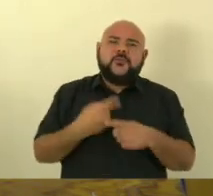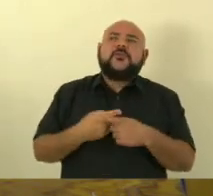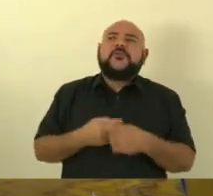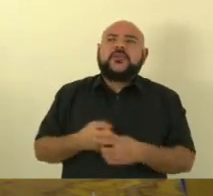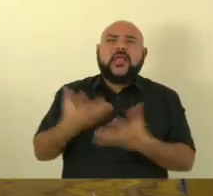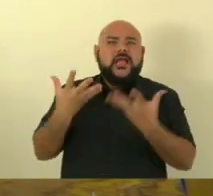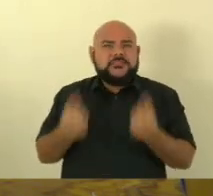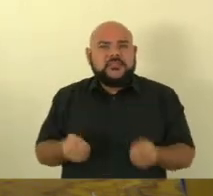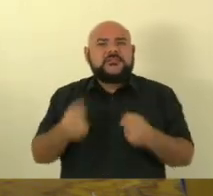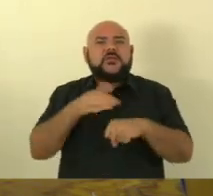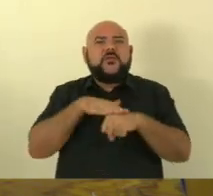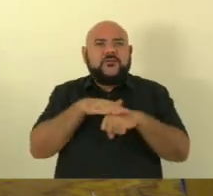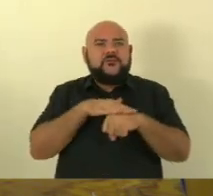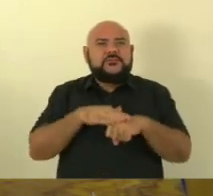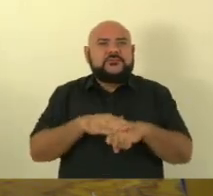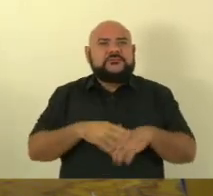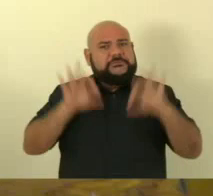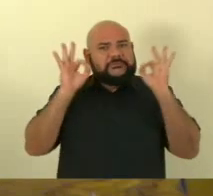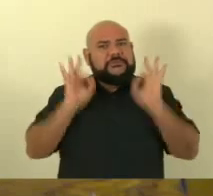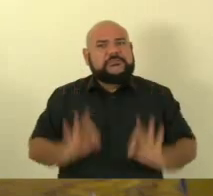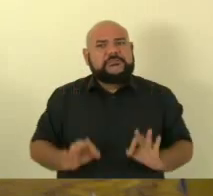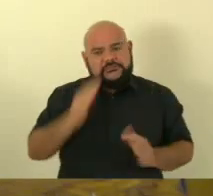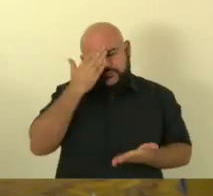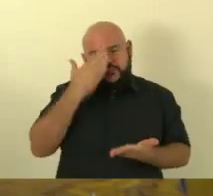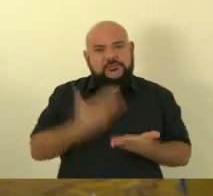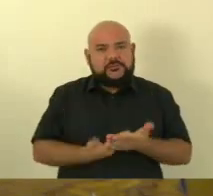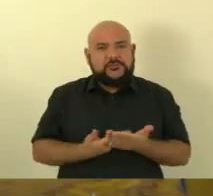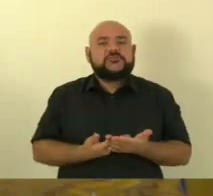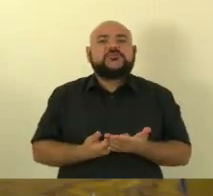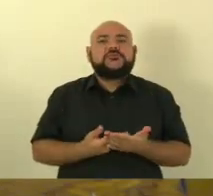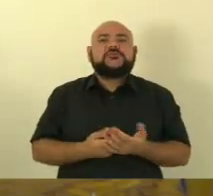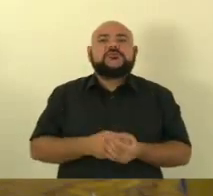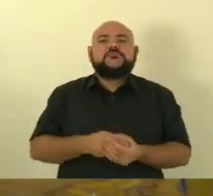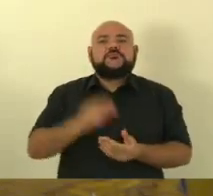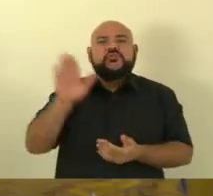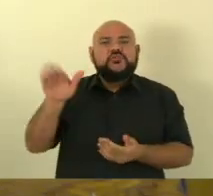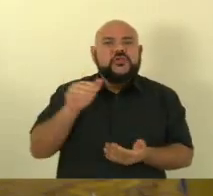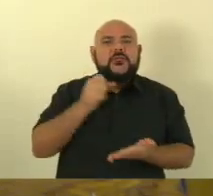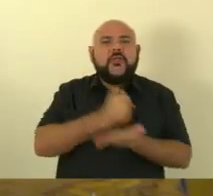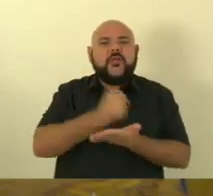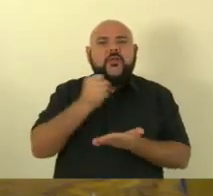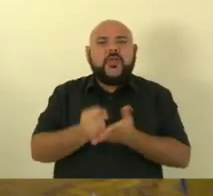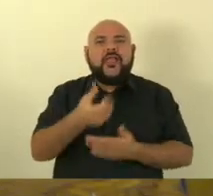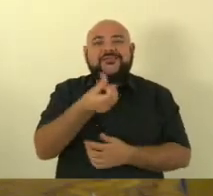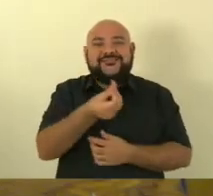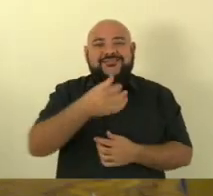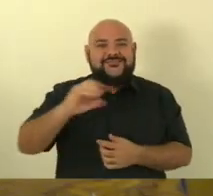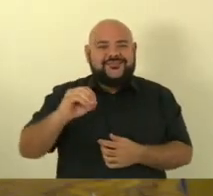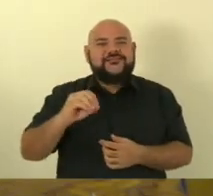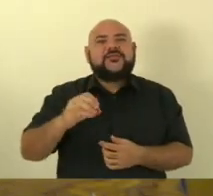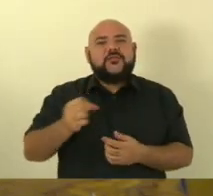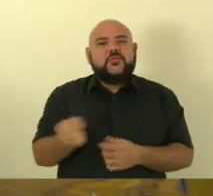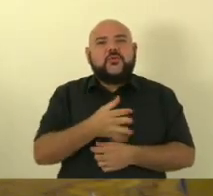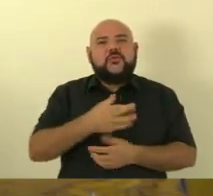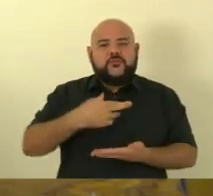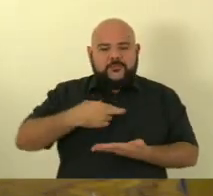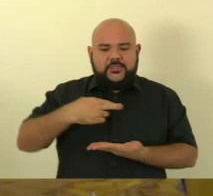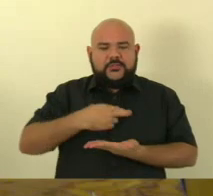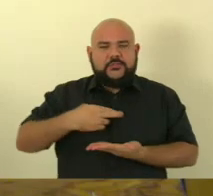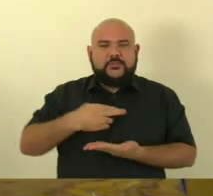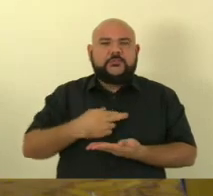irá nomear esses 60 novos peritos oficiais criminais eu quero saudar aqui também o meu amigo